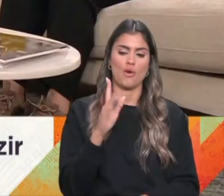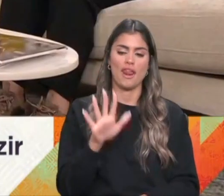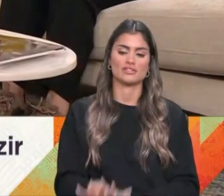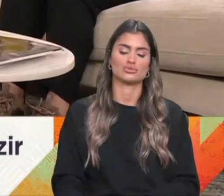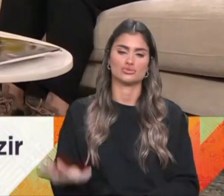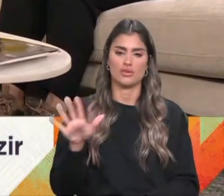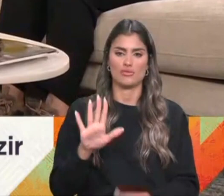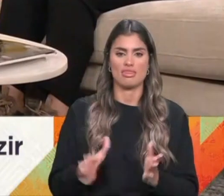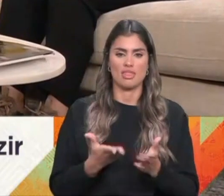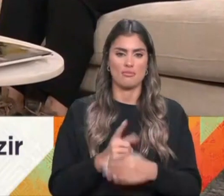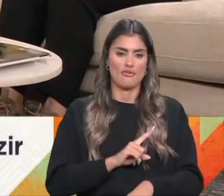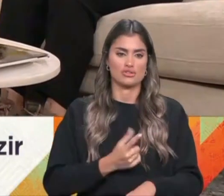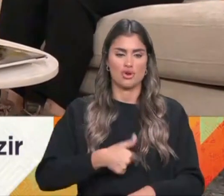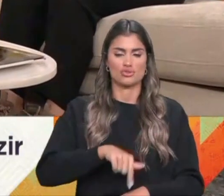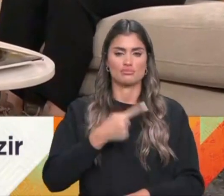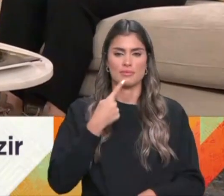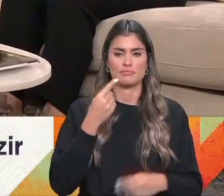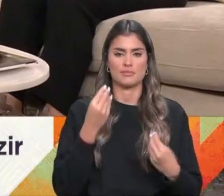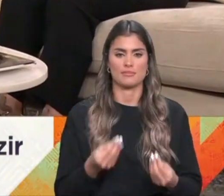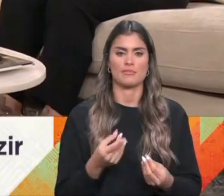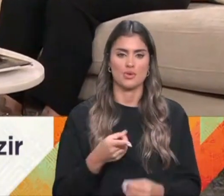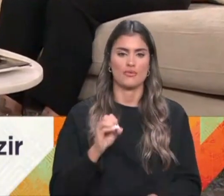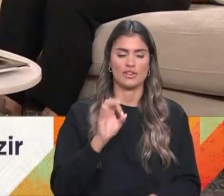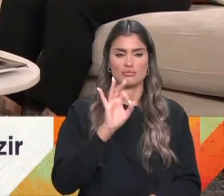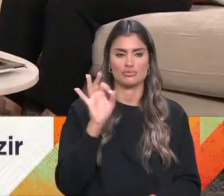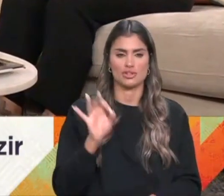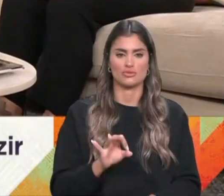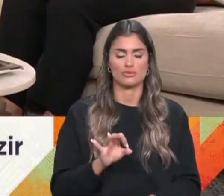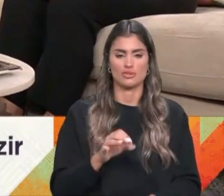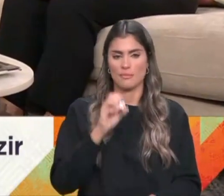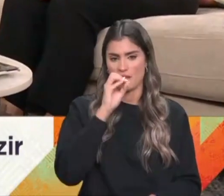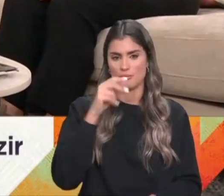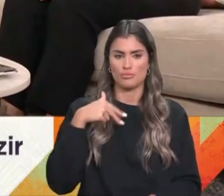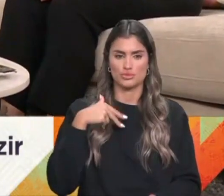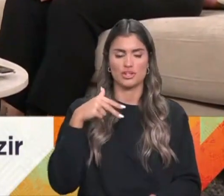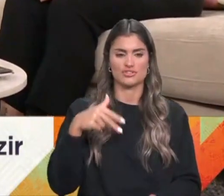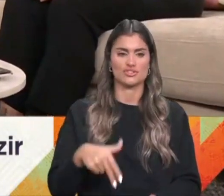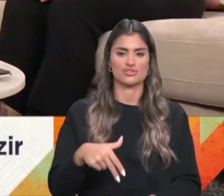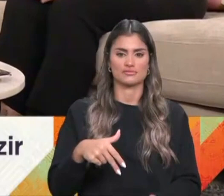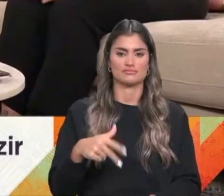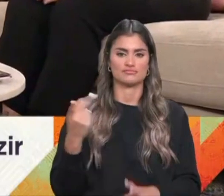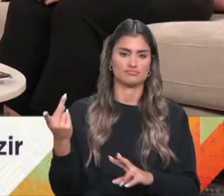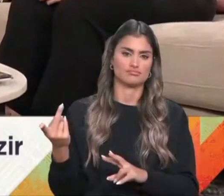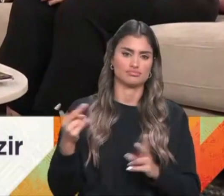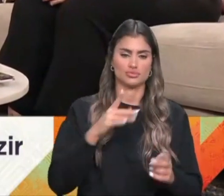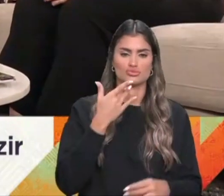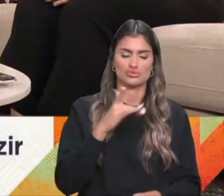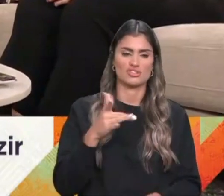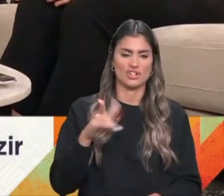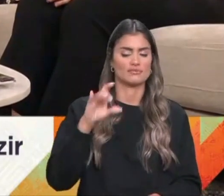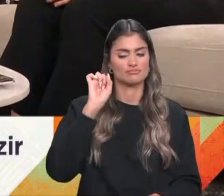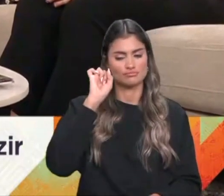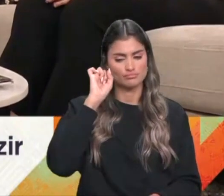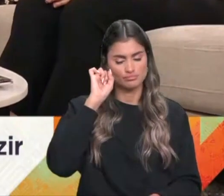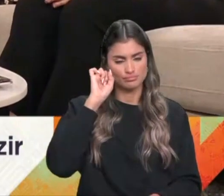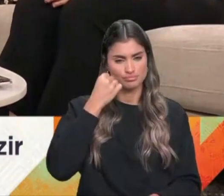deu ali uma força. Mas para nós percebermos bem, 90% das plantas portuguesas são importadas, não São importadas. O que há consequências também disso, o